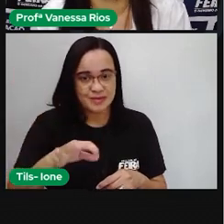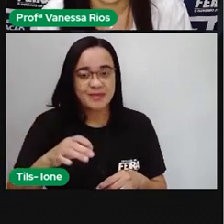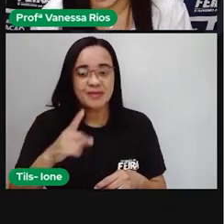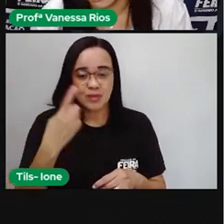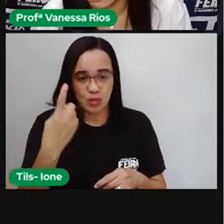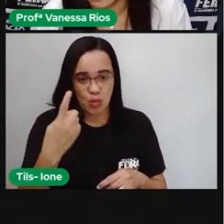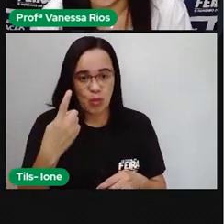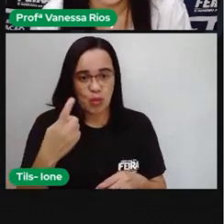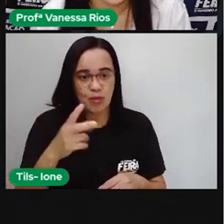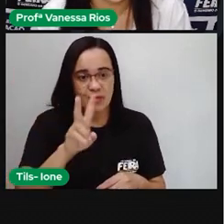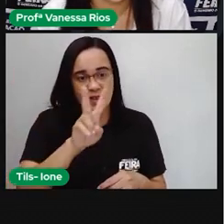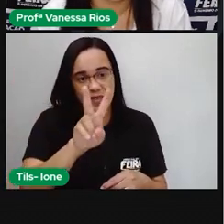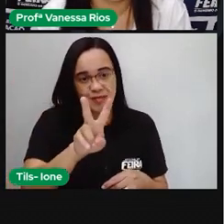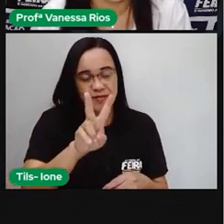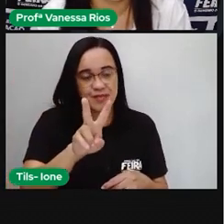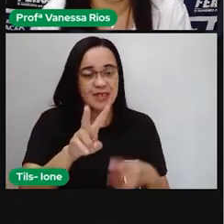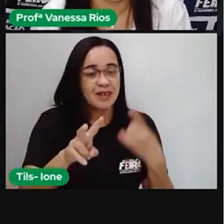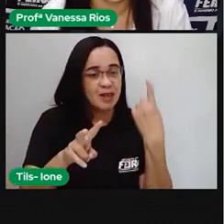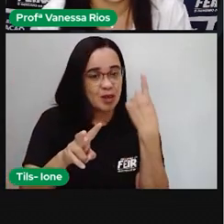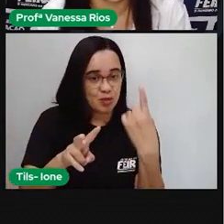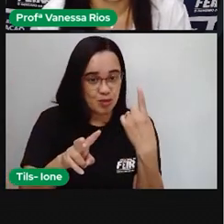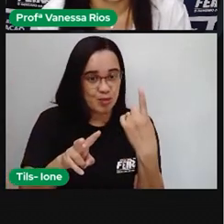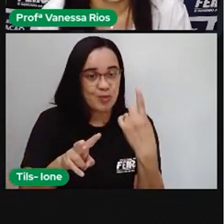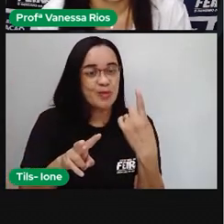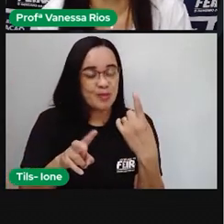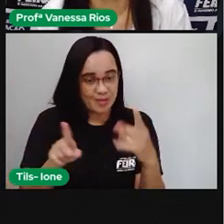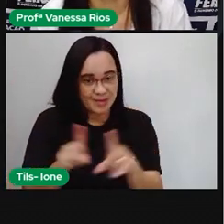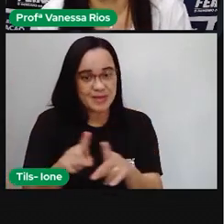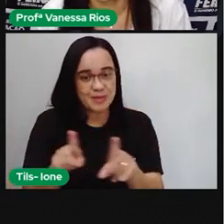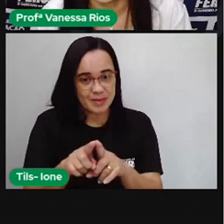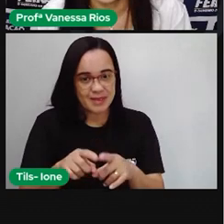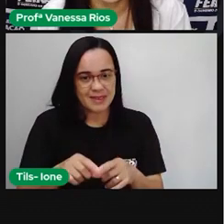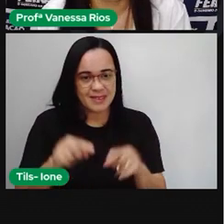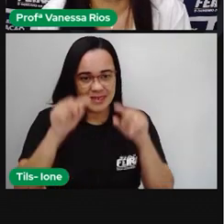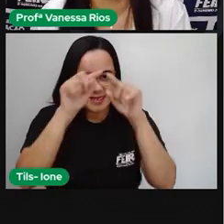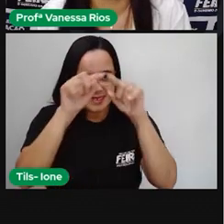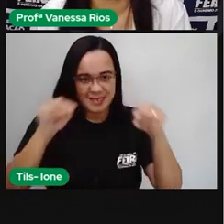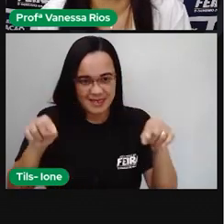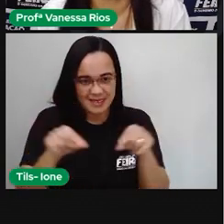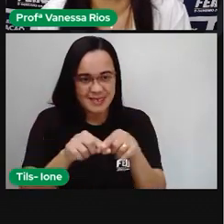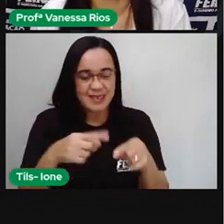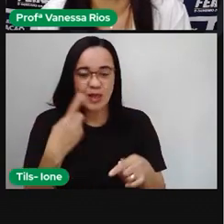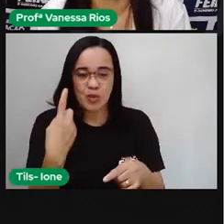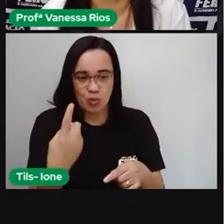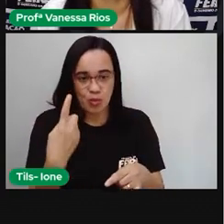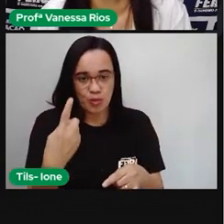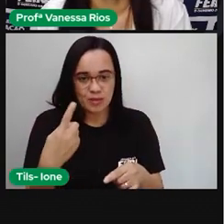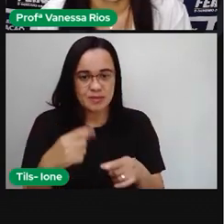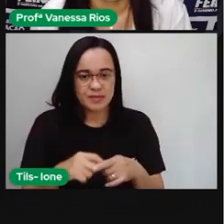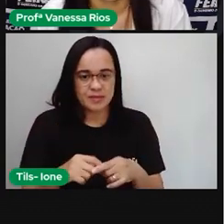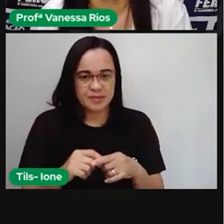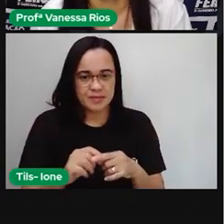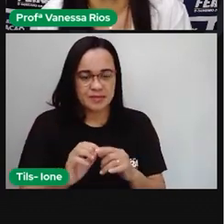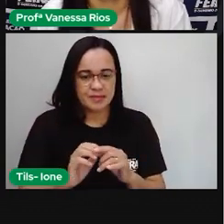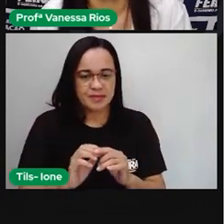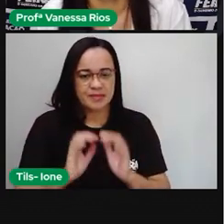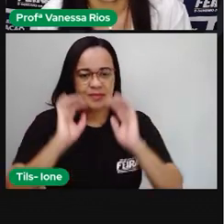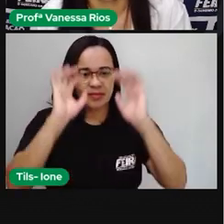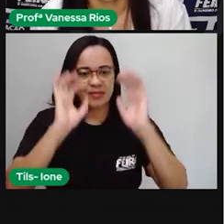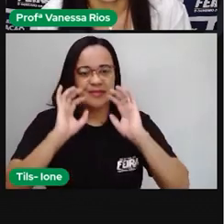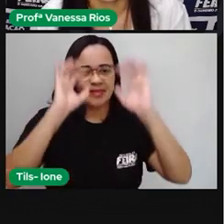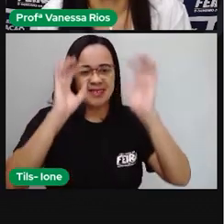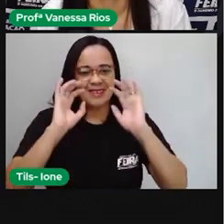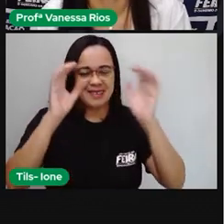Vanessa, um eixo simétrico. O triângulo, também com um eixo. A rede aí, de